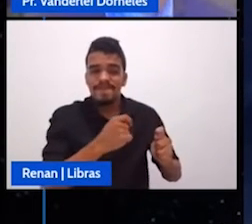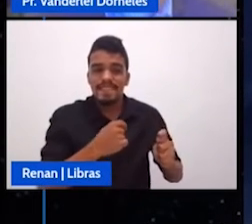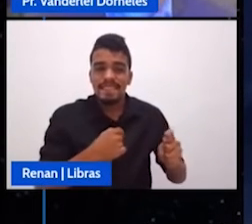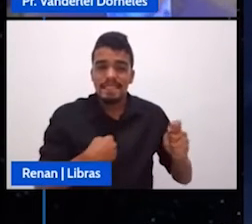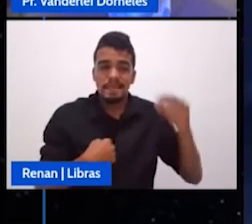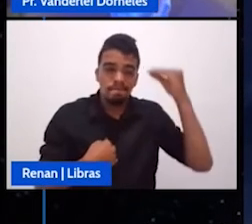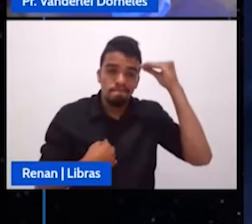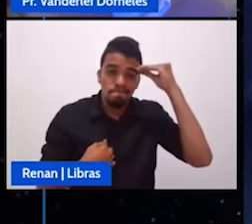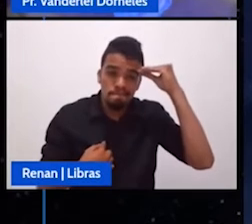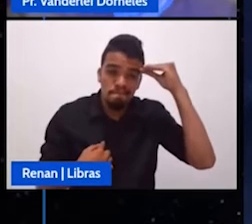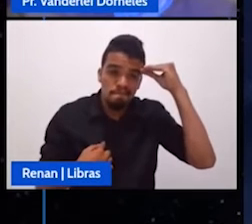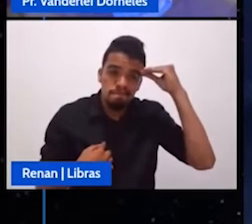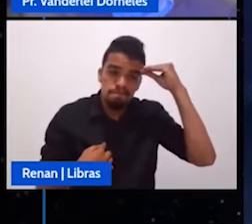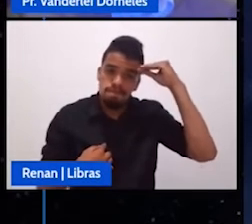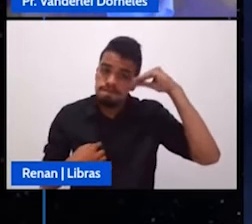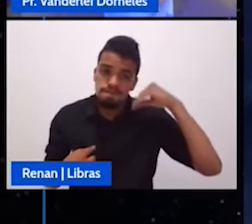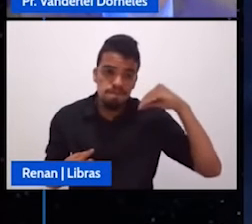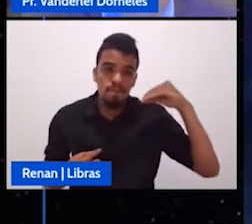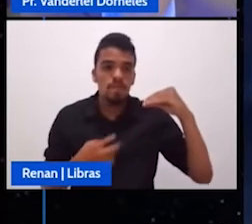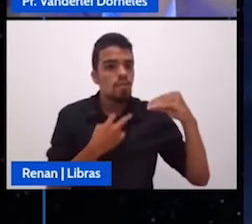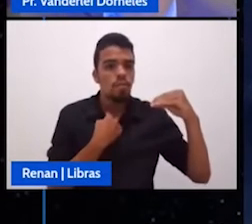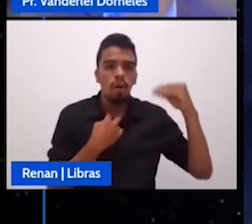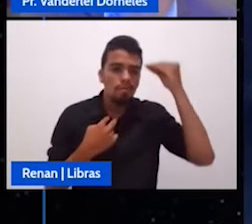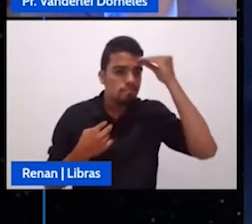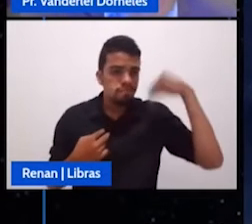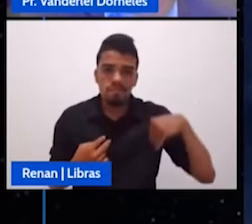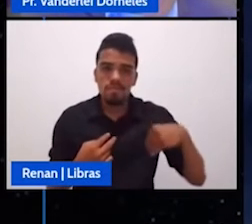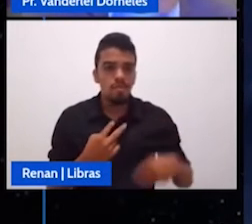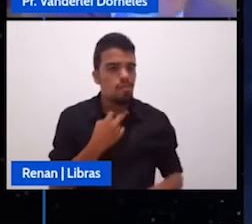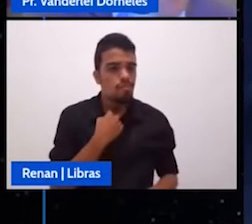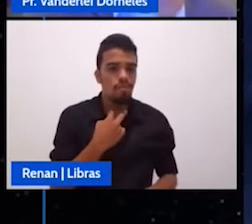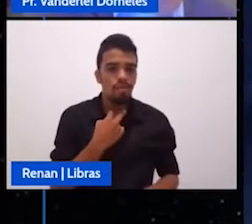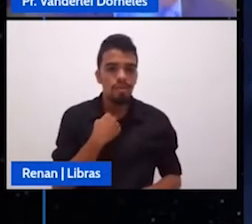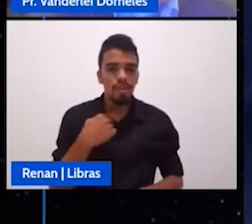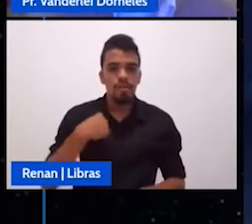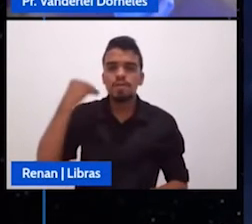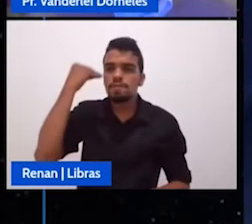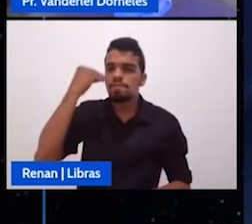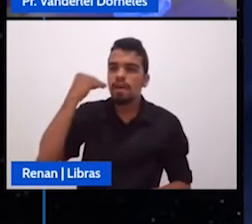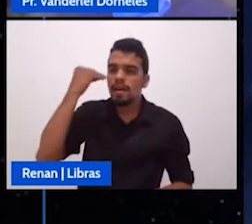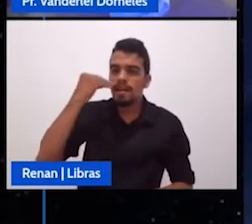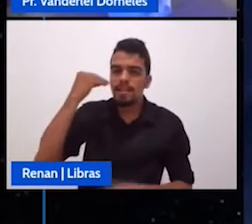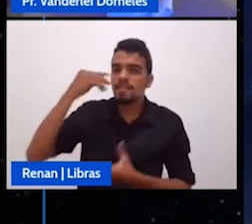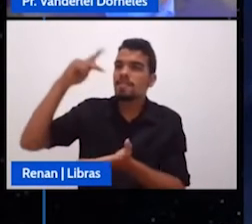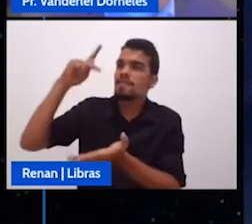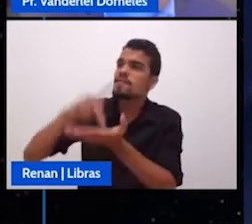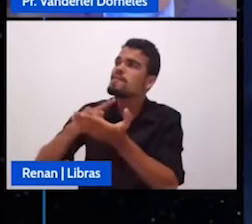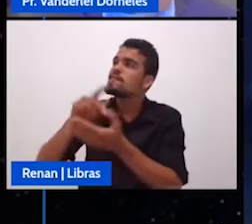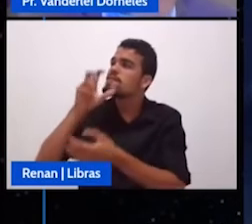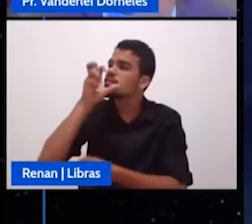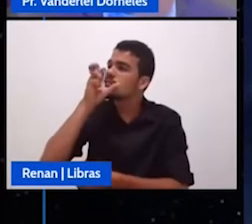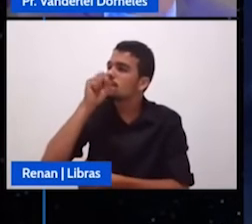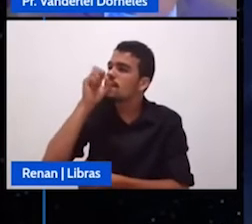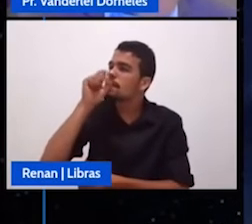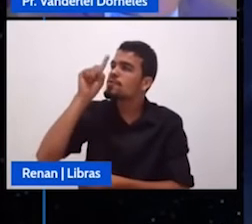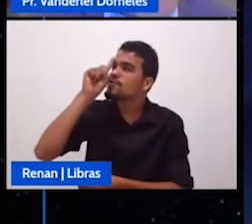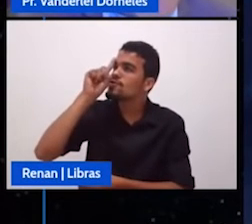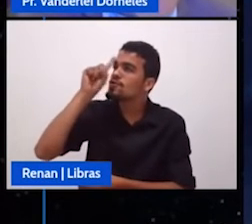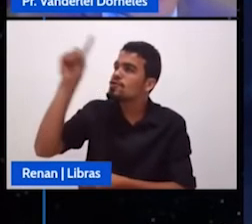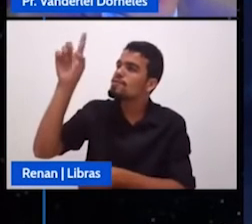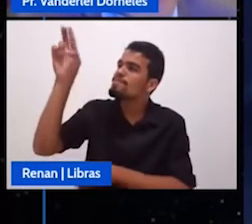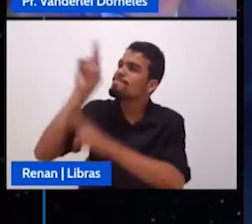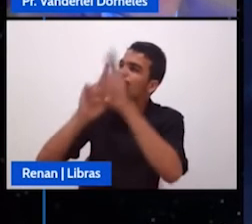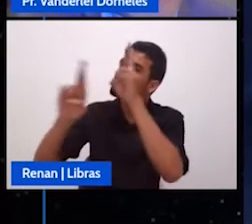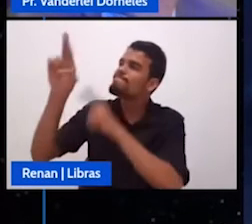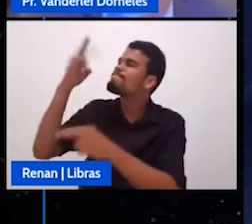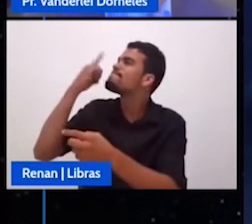confissão religiosa mas se você tem uma experiência verdadeira com Deus no sábado se você tem experimentado a bênção a presença